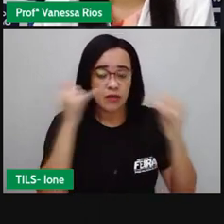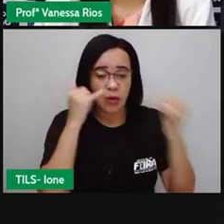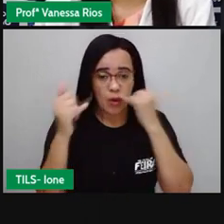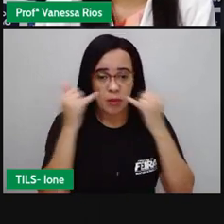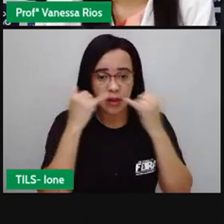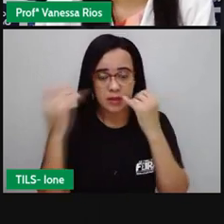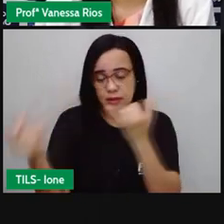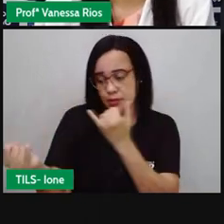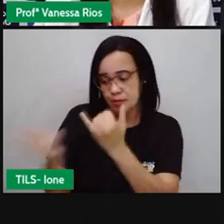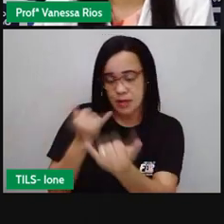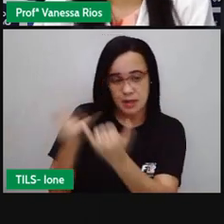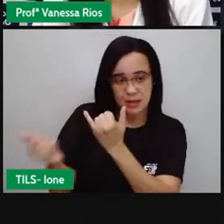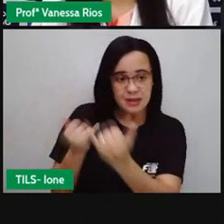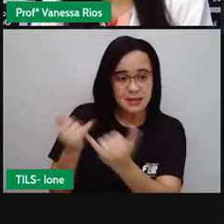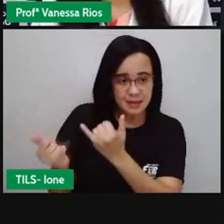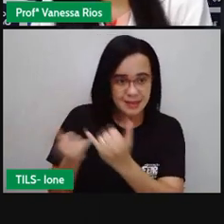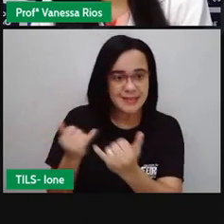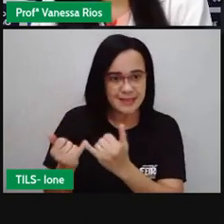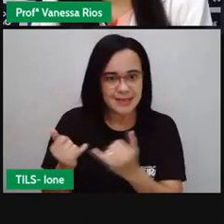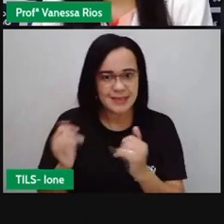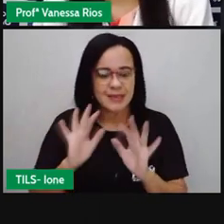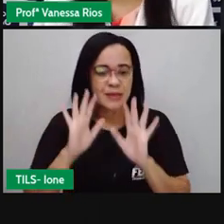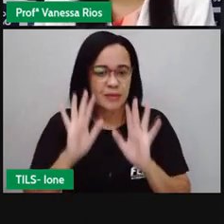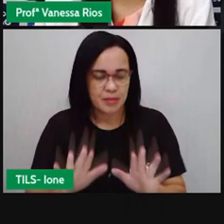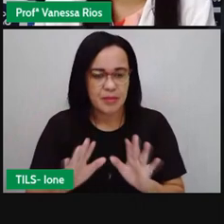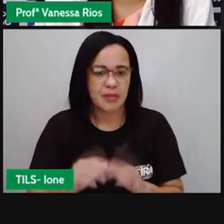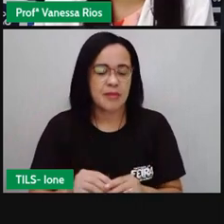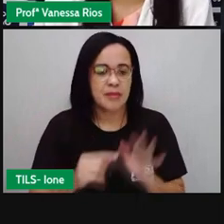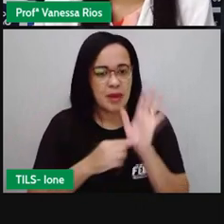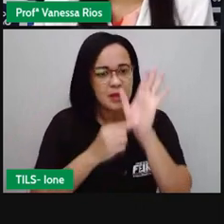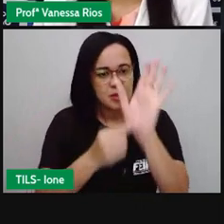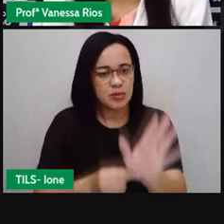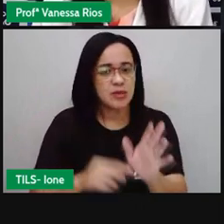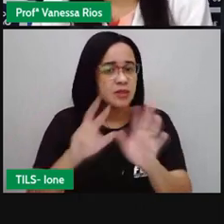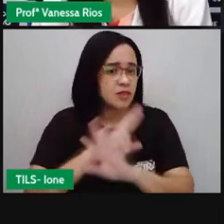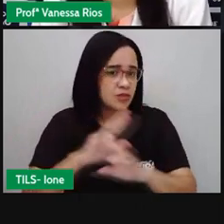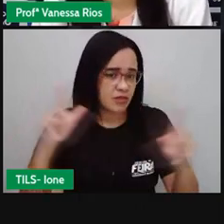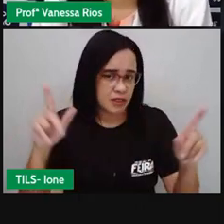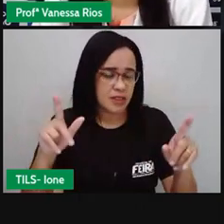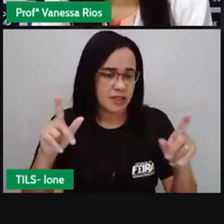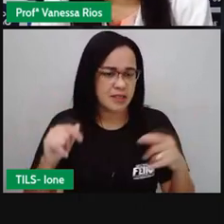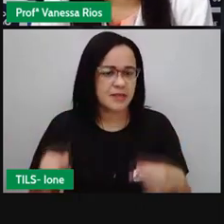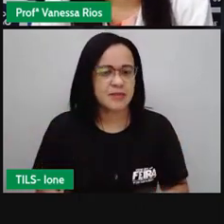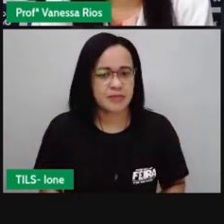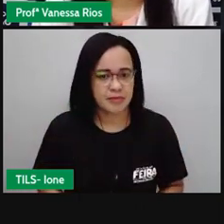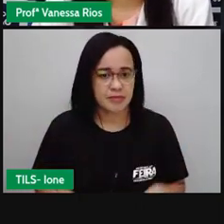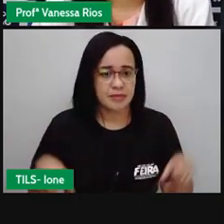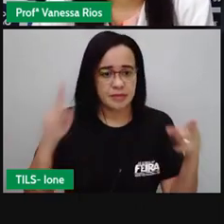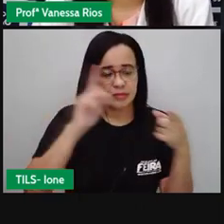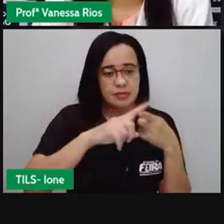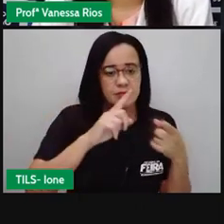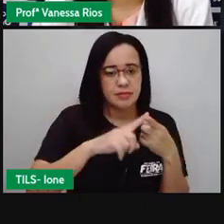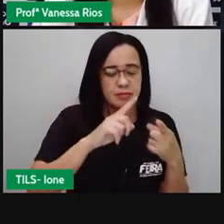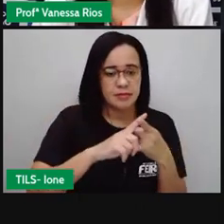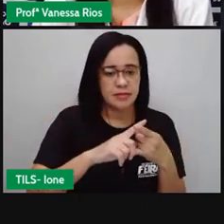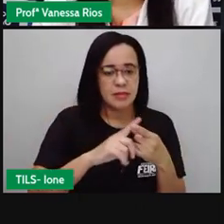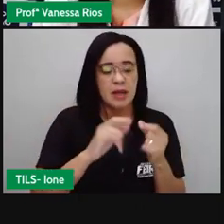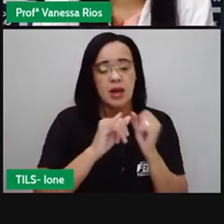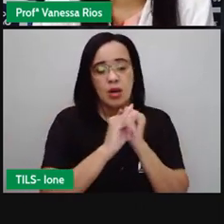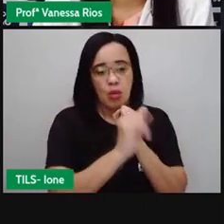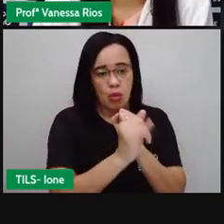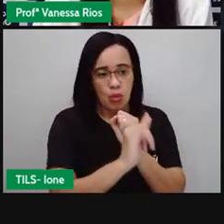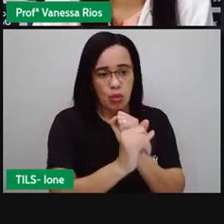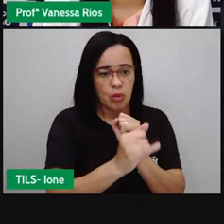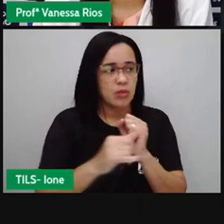foram colocadas de forma diferente através da crônica e através do cartão a pró retirou aí o trecho do